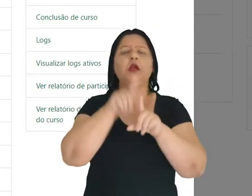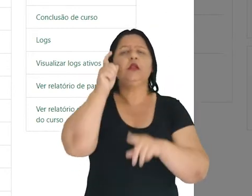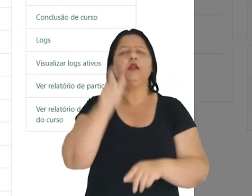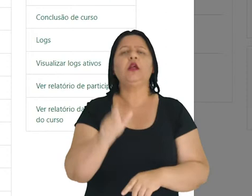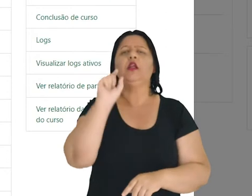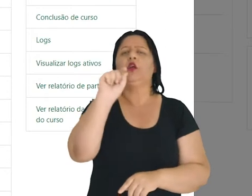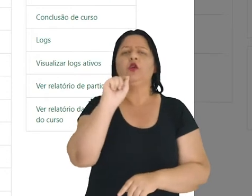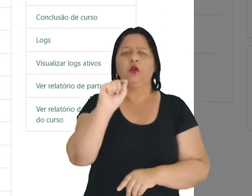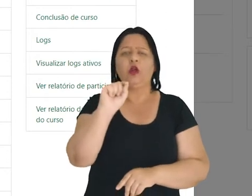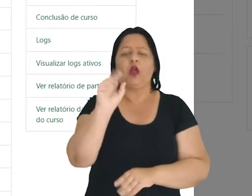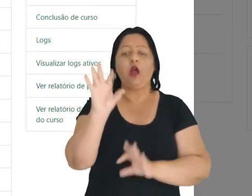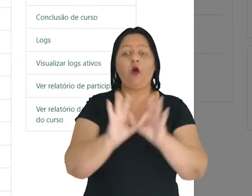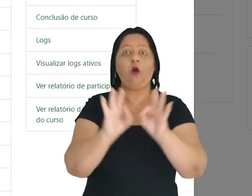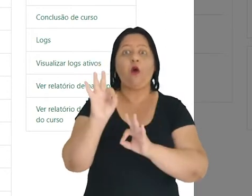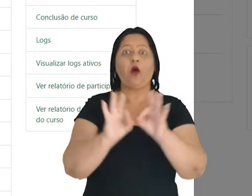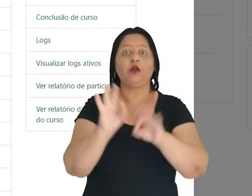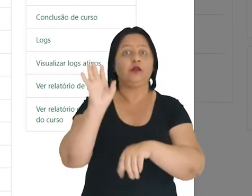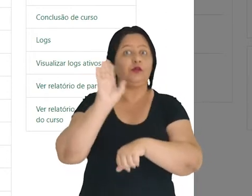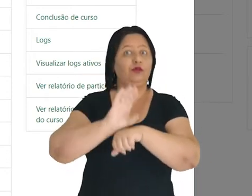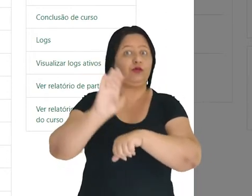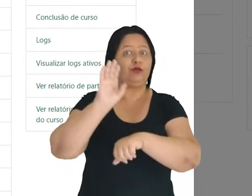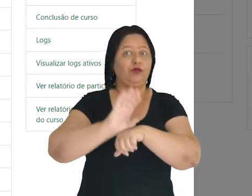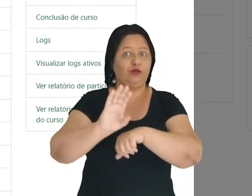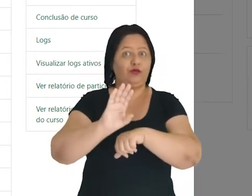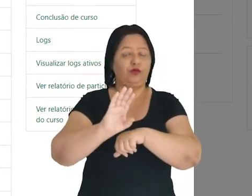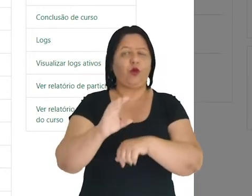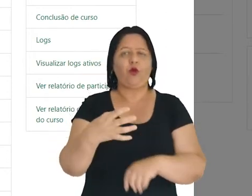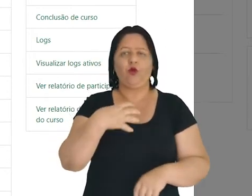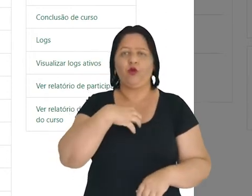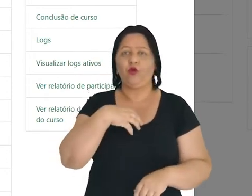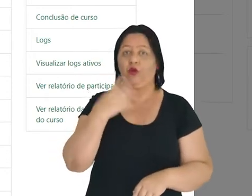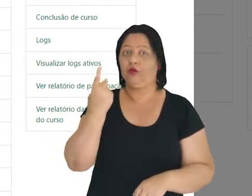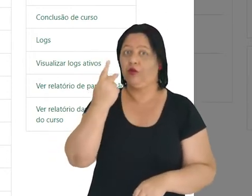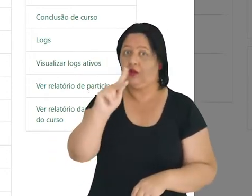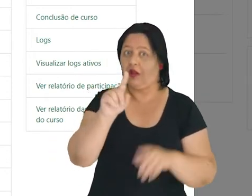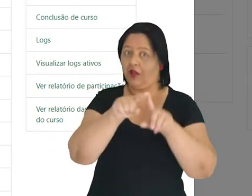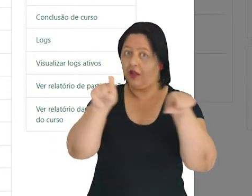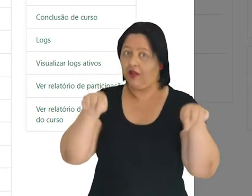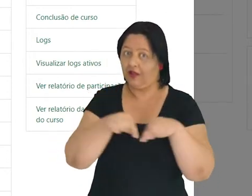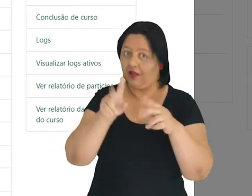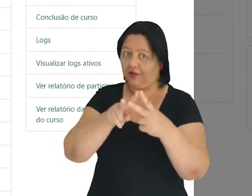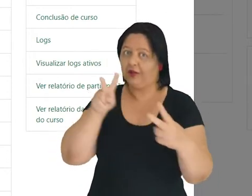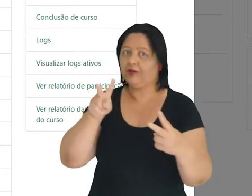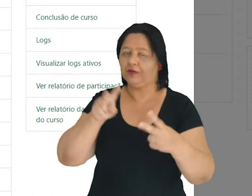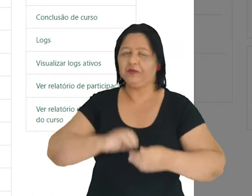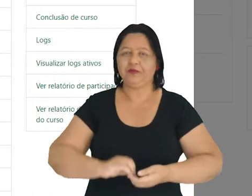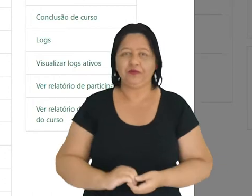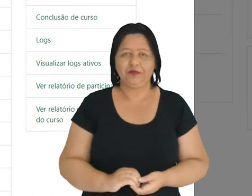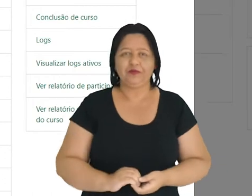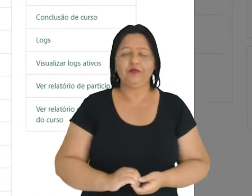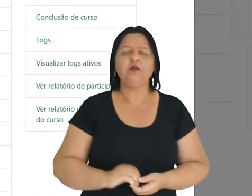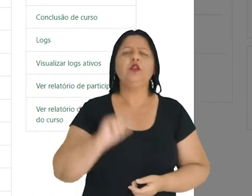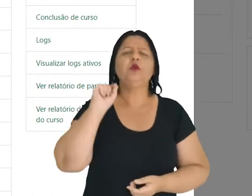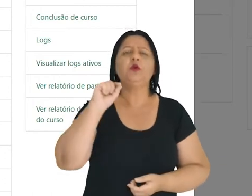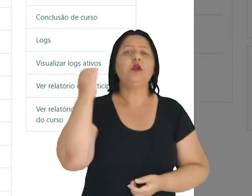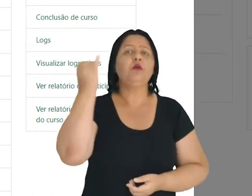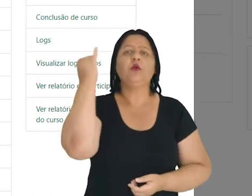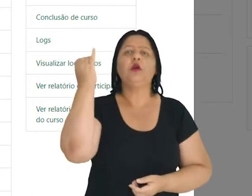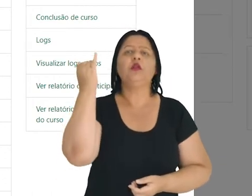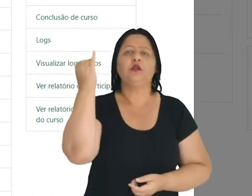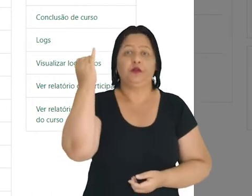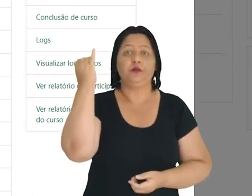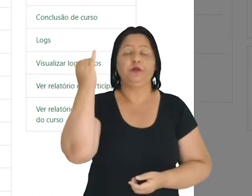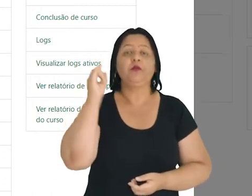nos interessa aqui é a configuração do curso, ou seja, a configuração da sua sala virtual. Então, o que é